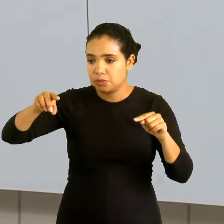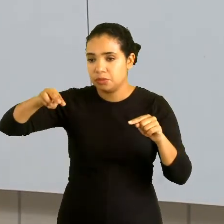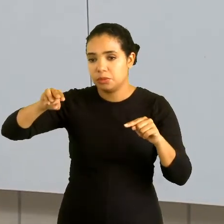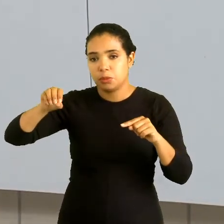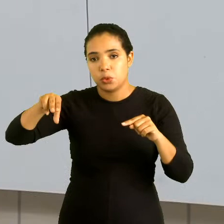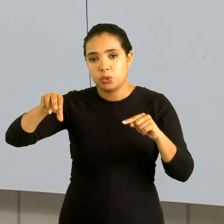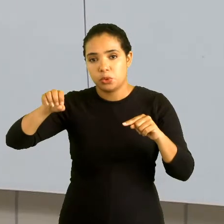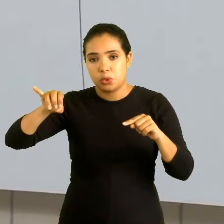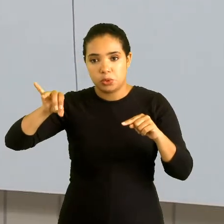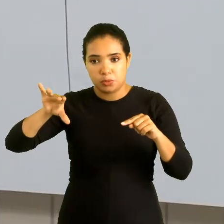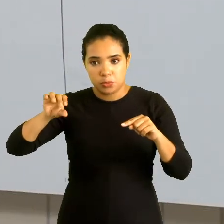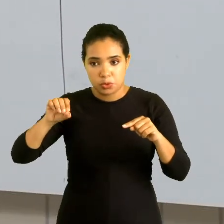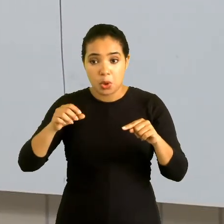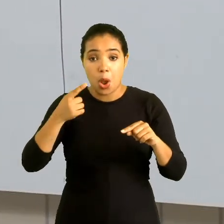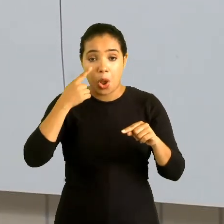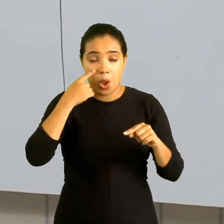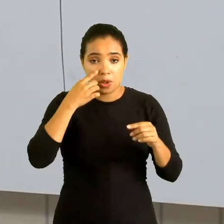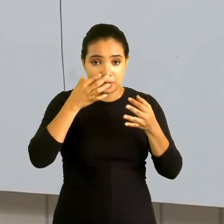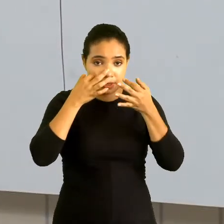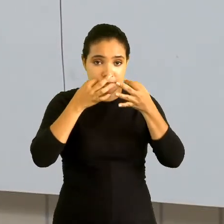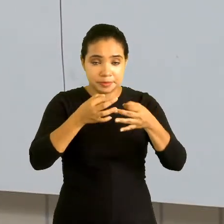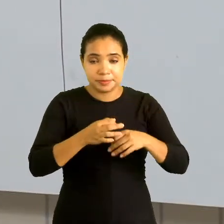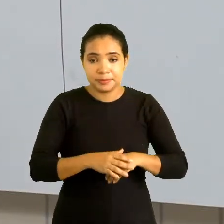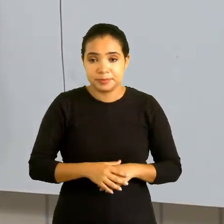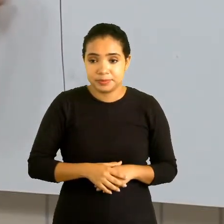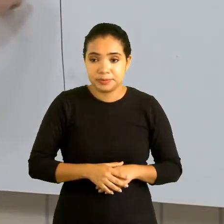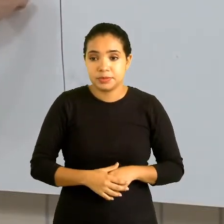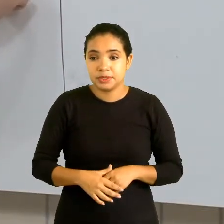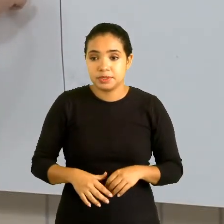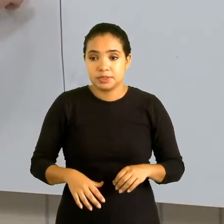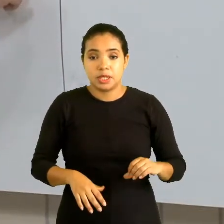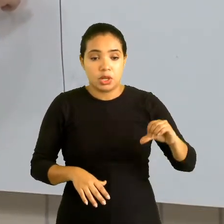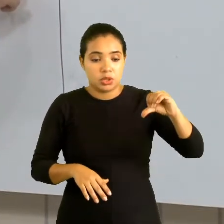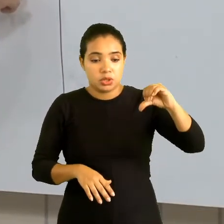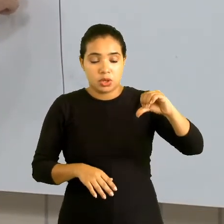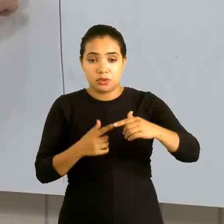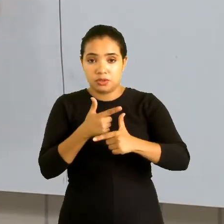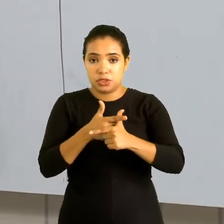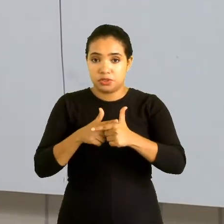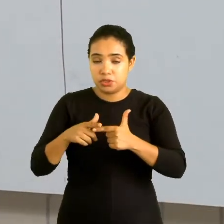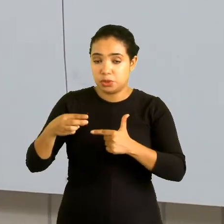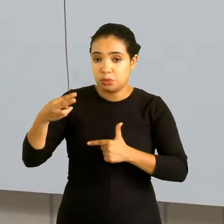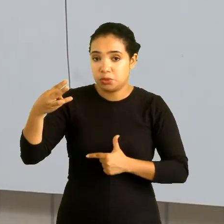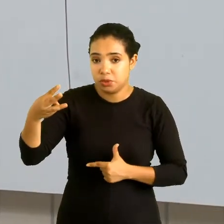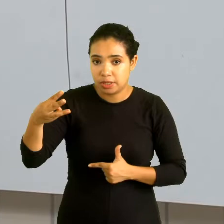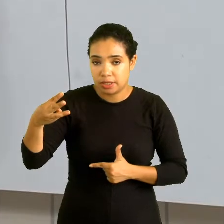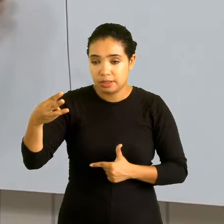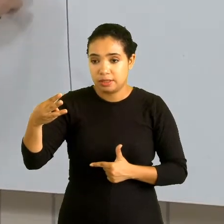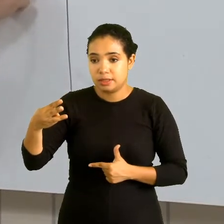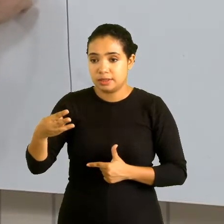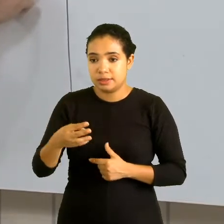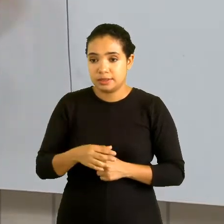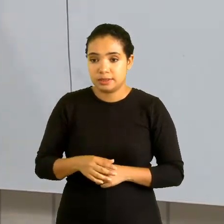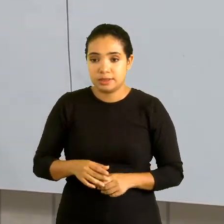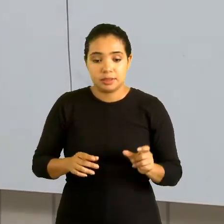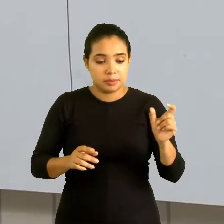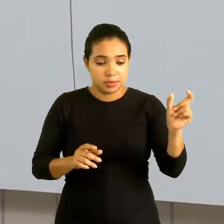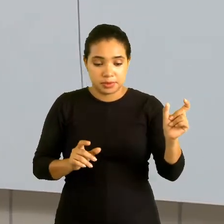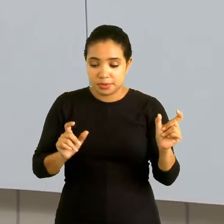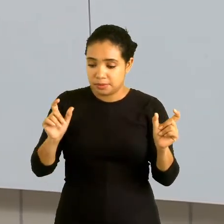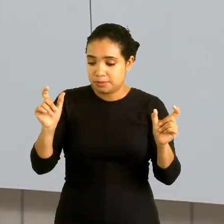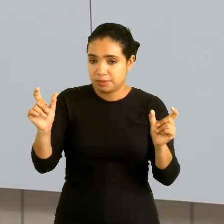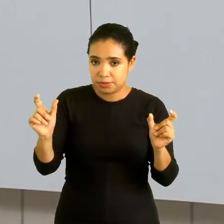parte literal. E vai ficar assim. 9 dividido por 3. Coeficiente dividido por